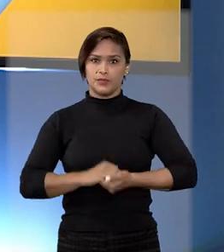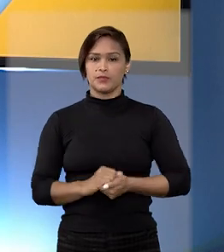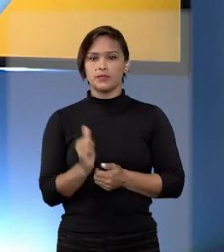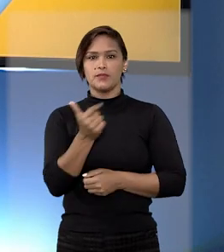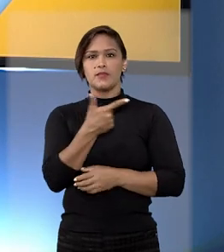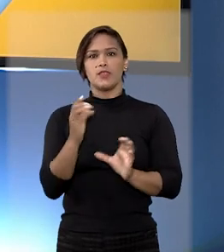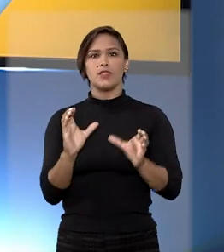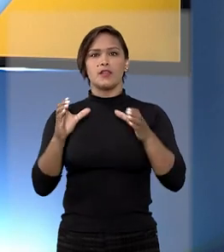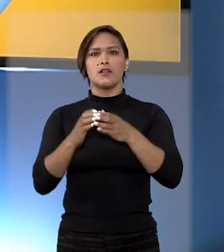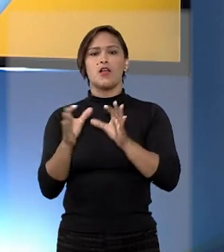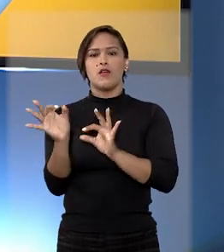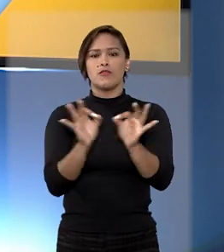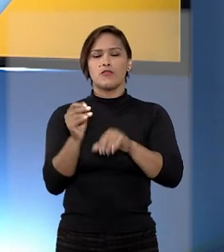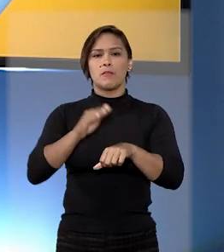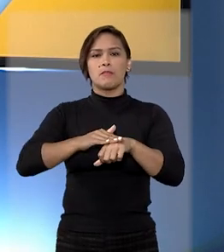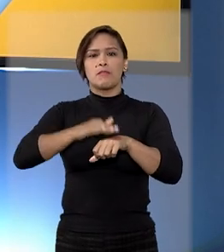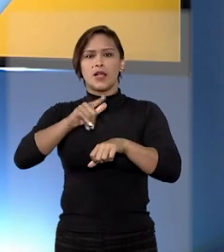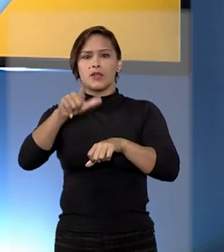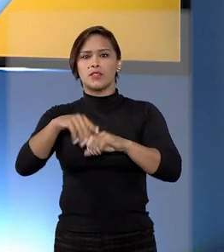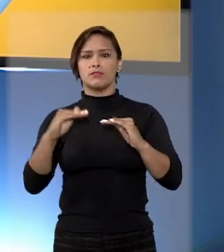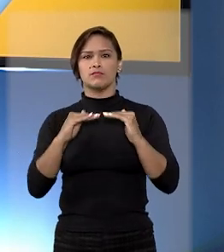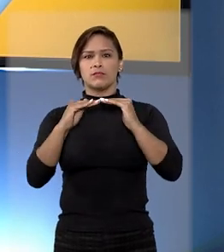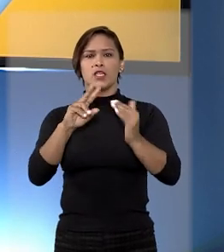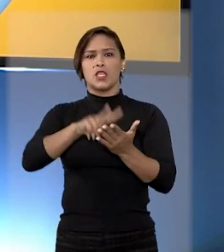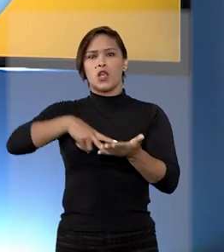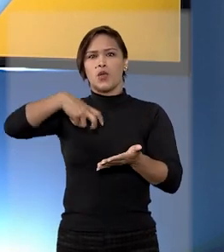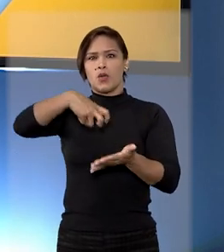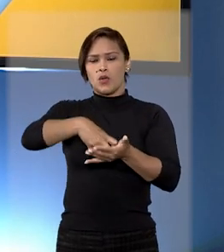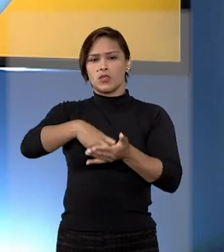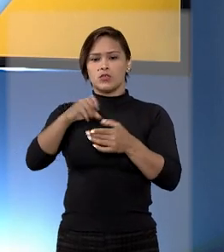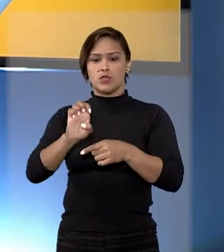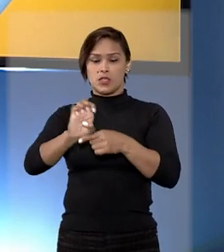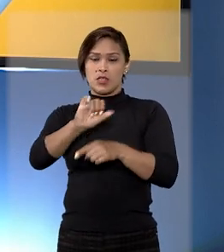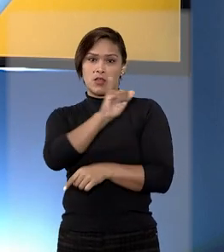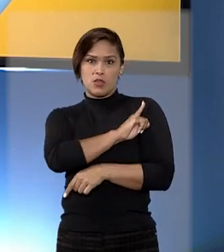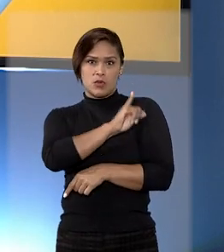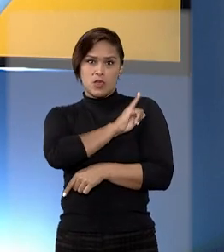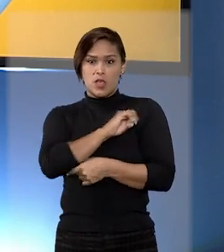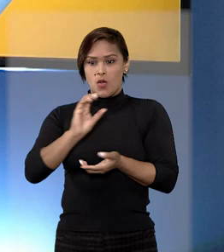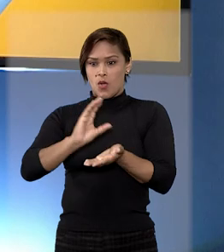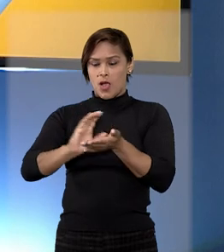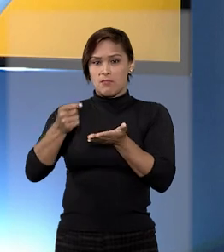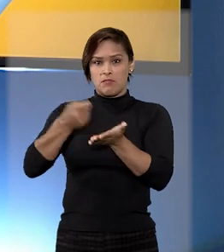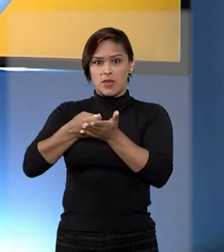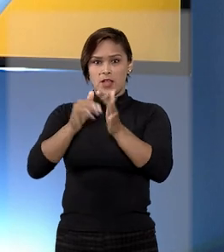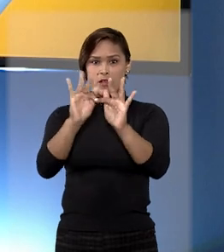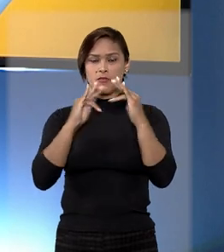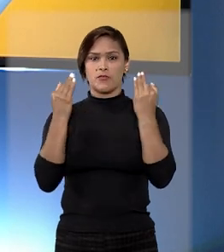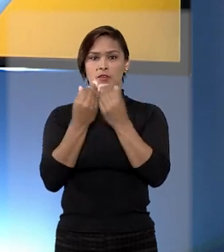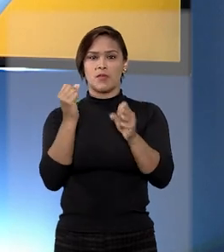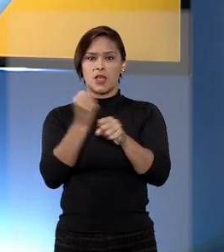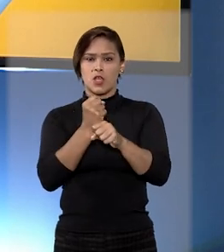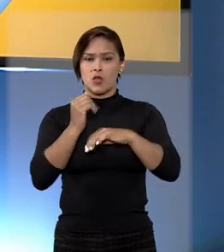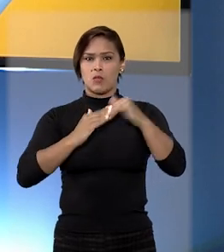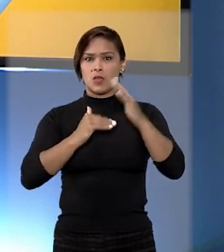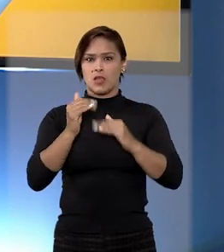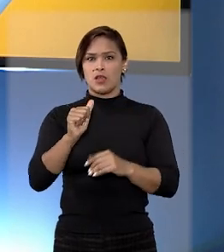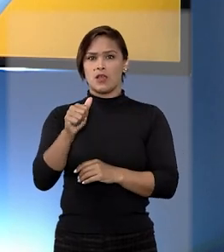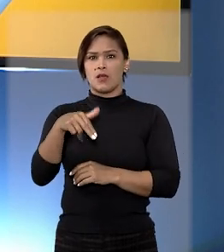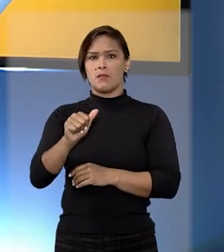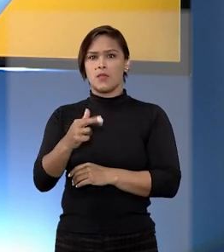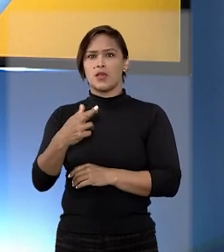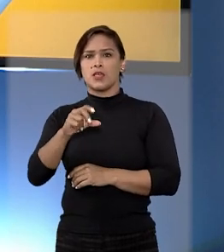E a segunda turma formou maioria para manter condenação do Estado do Rio a indenizar familiares do pedreiro